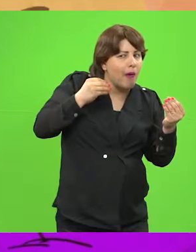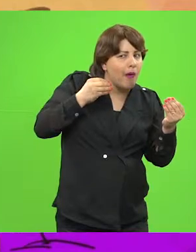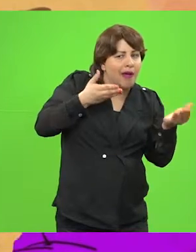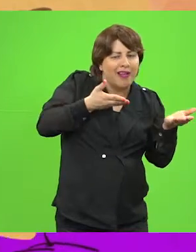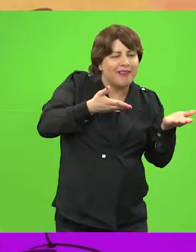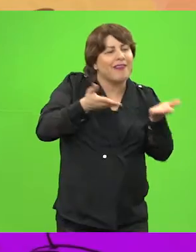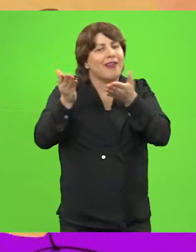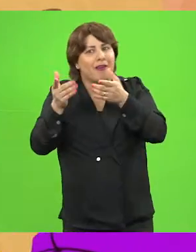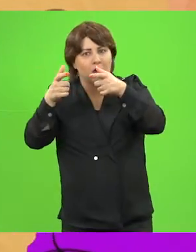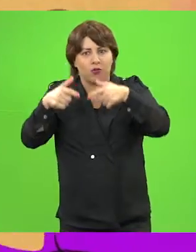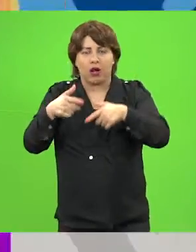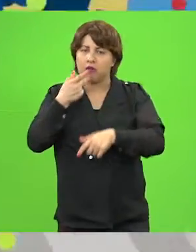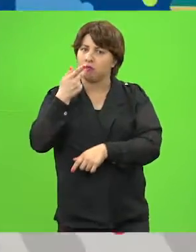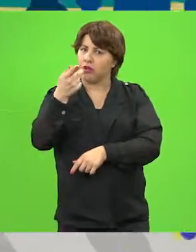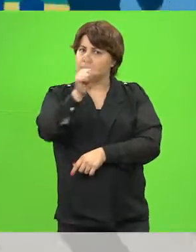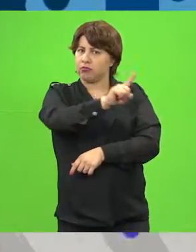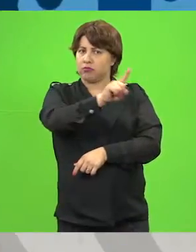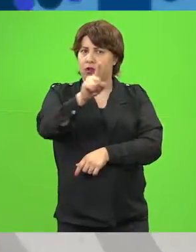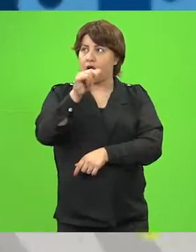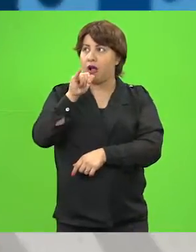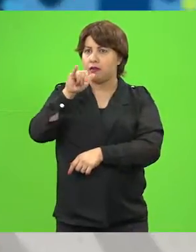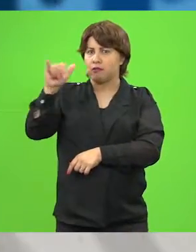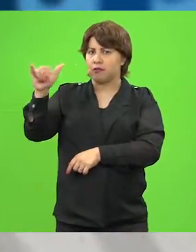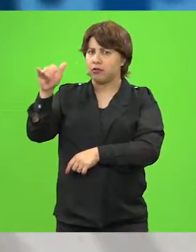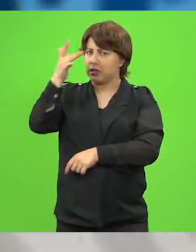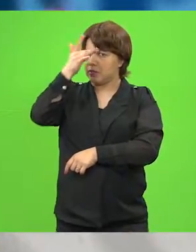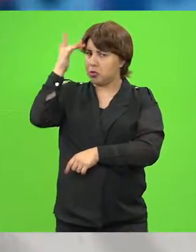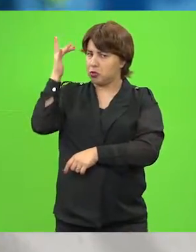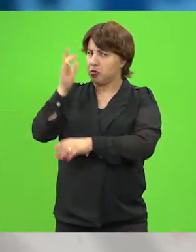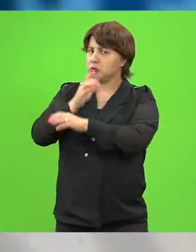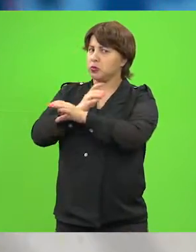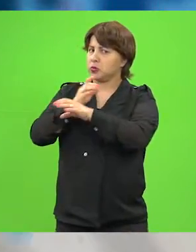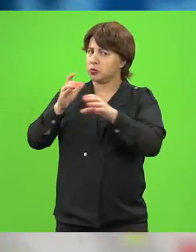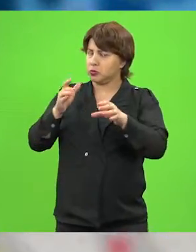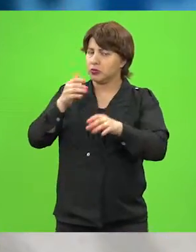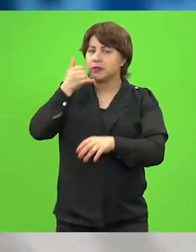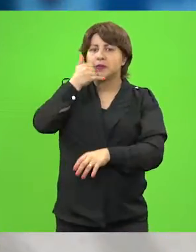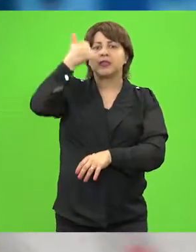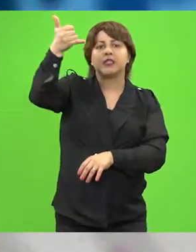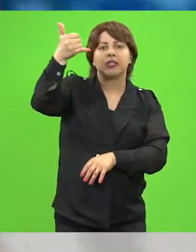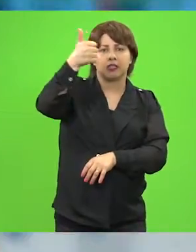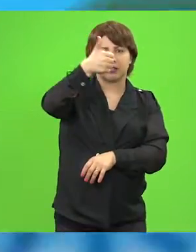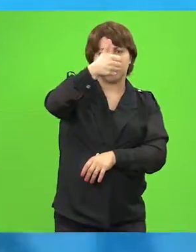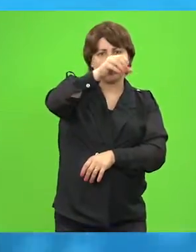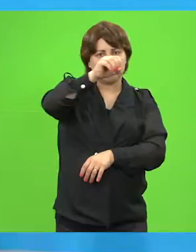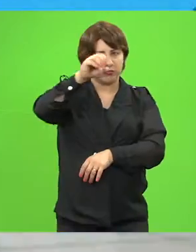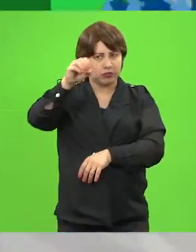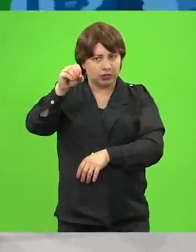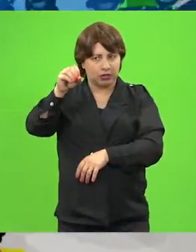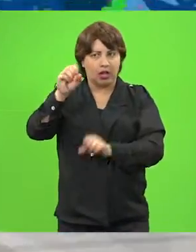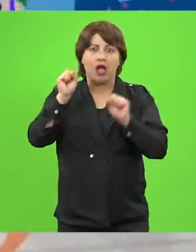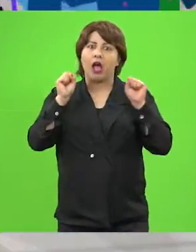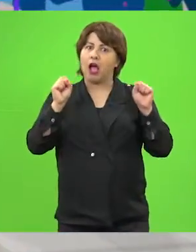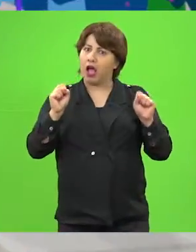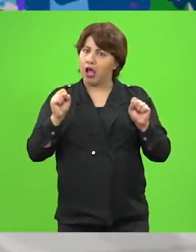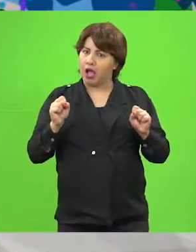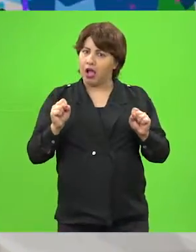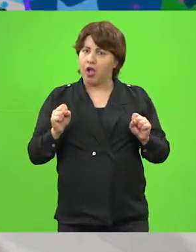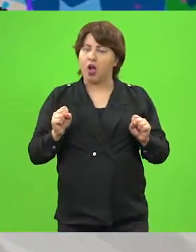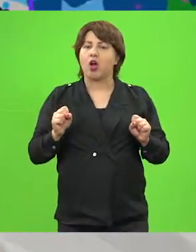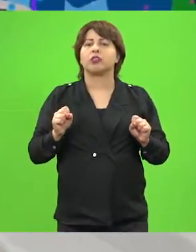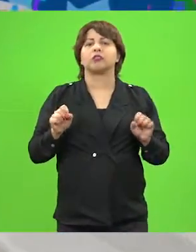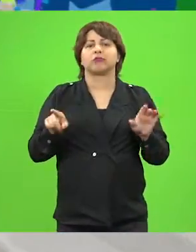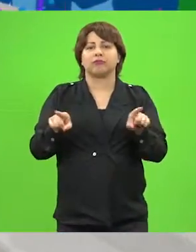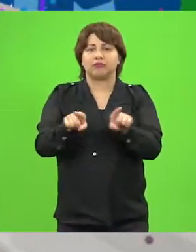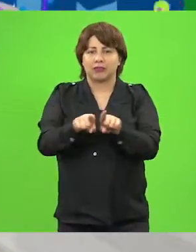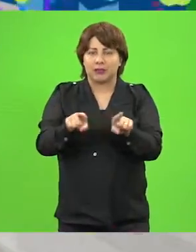algum lugar, diga não. Avise um adulto em quem você confia e diz que sim. Ah, você também pode procurar